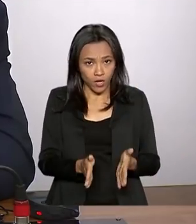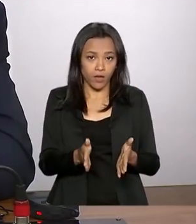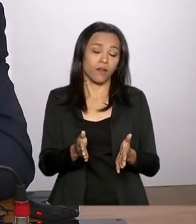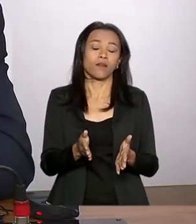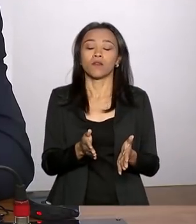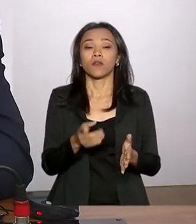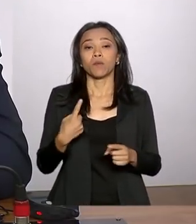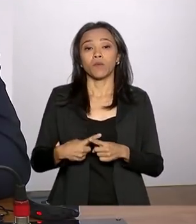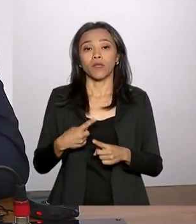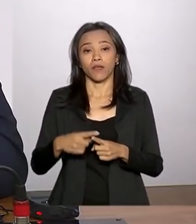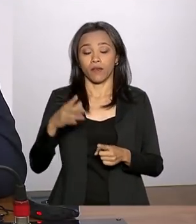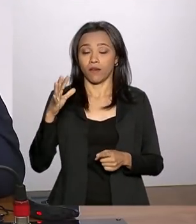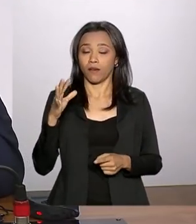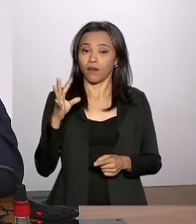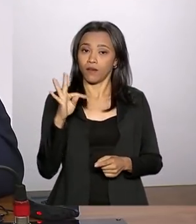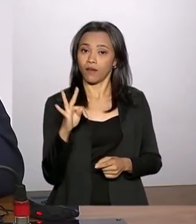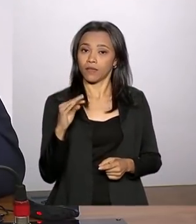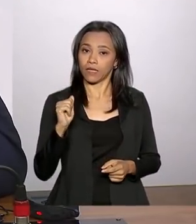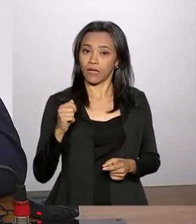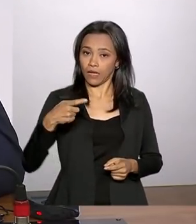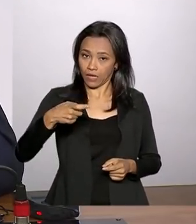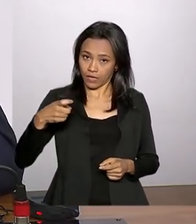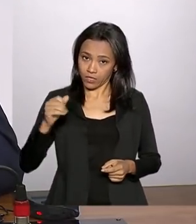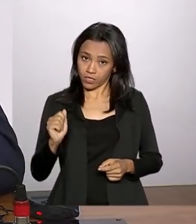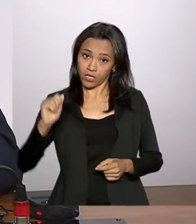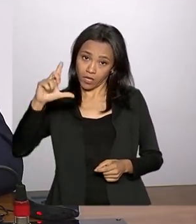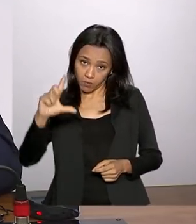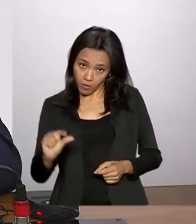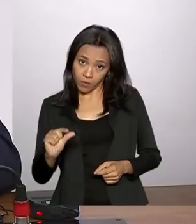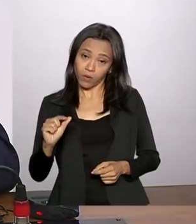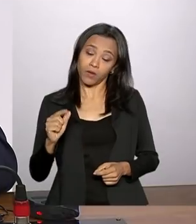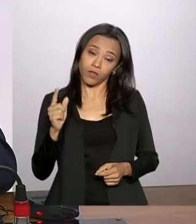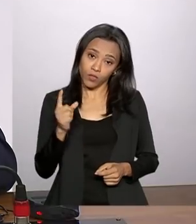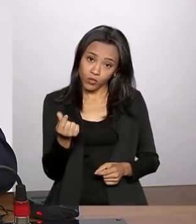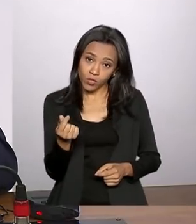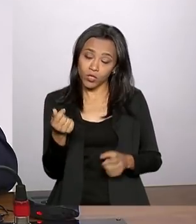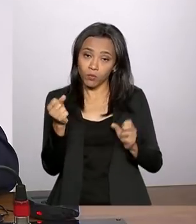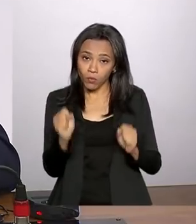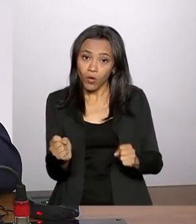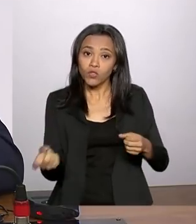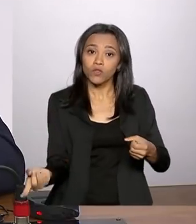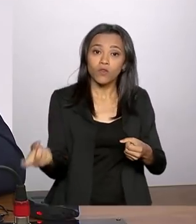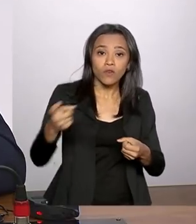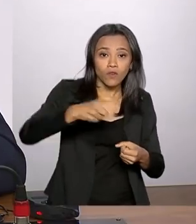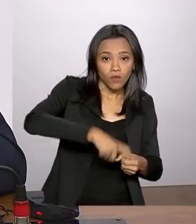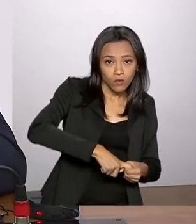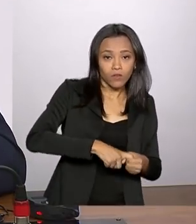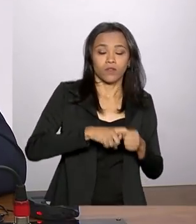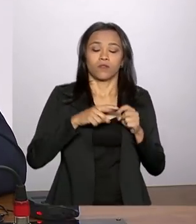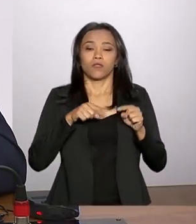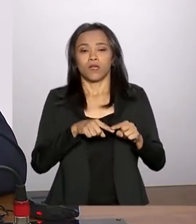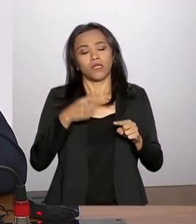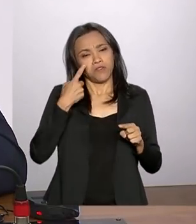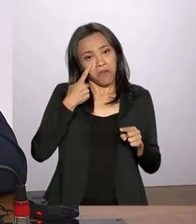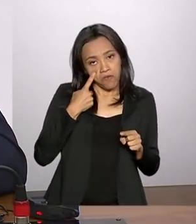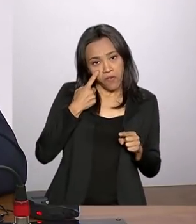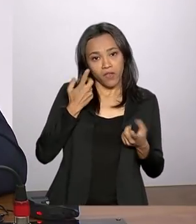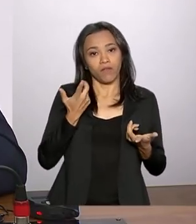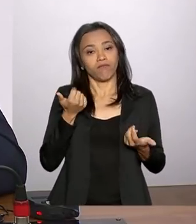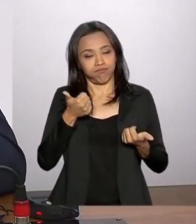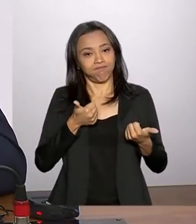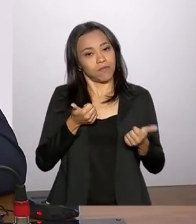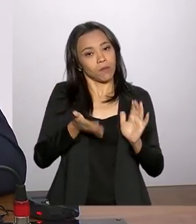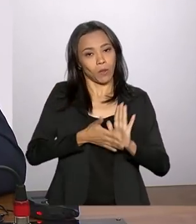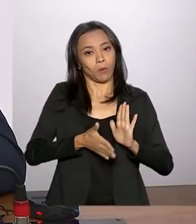condenações é muito pequena e qualquer reversão o dinheiro pode ser devolvido, se for o caso. Vamos ver se apresentamos isso em